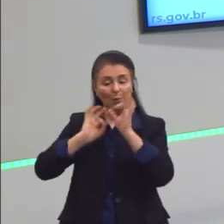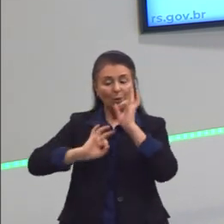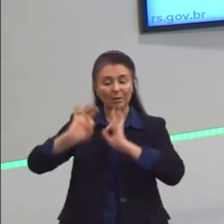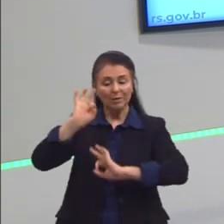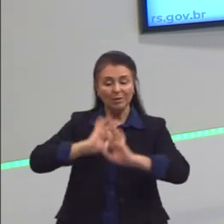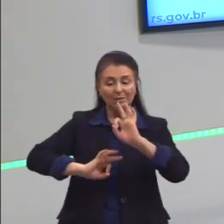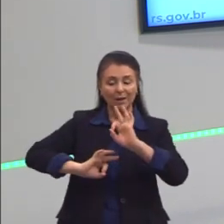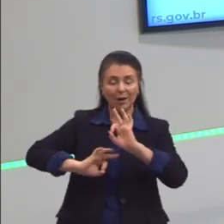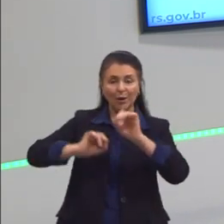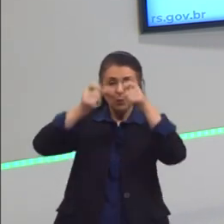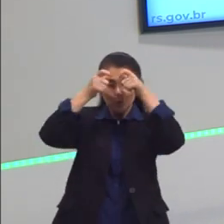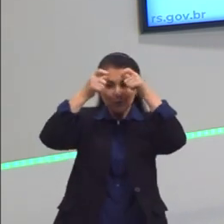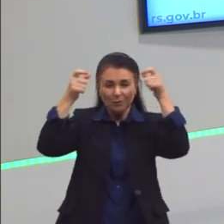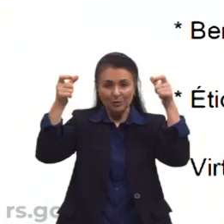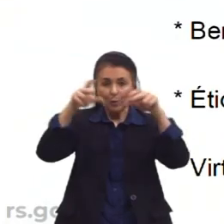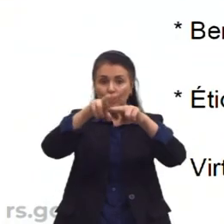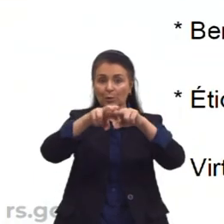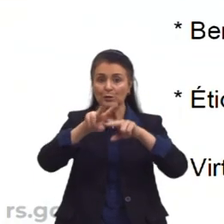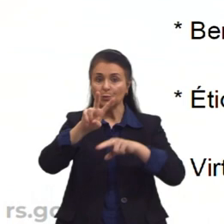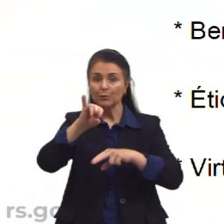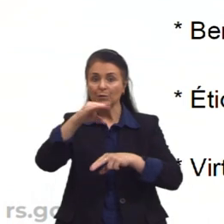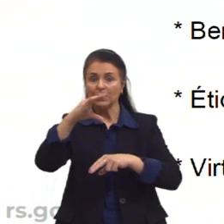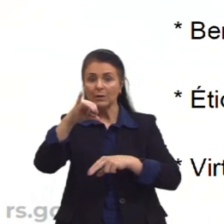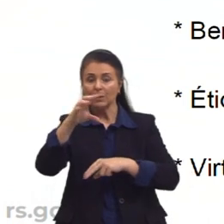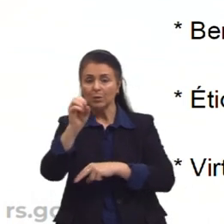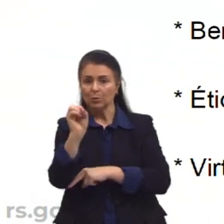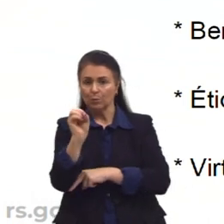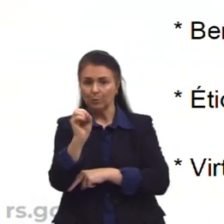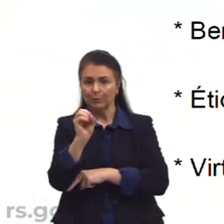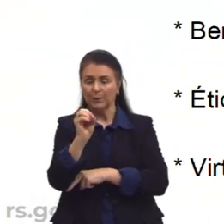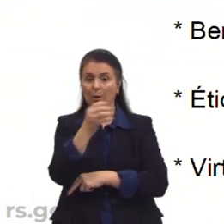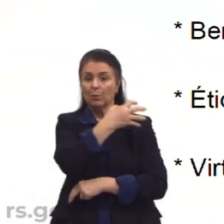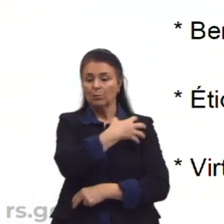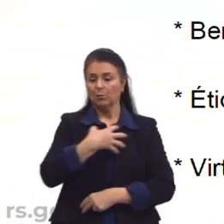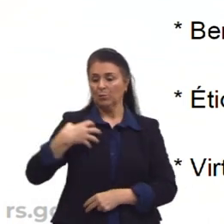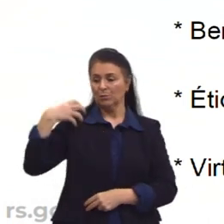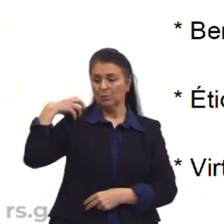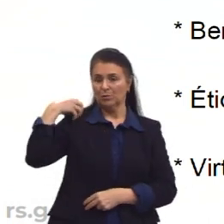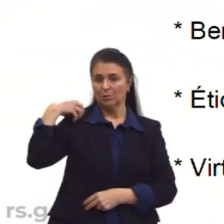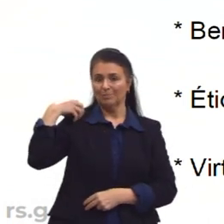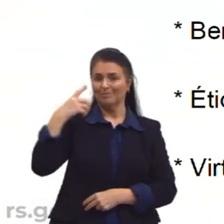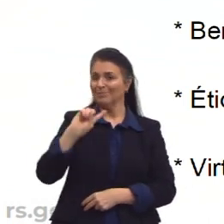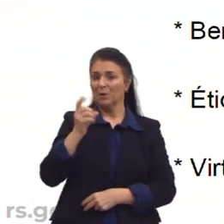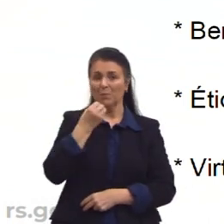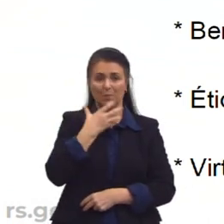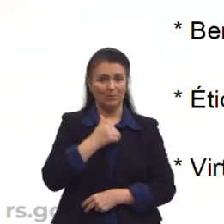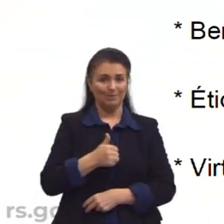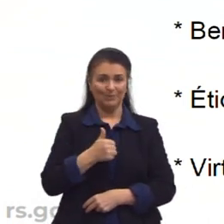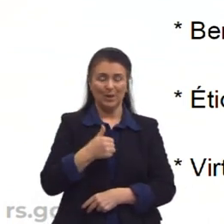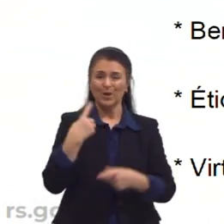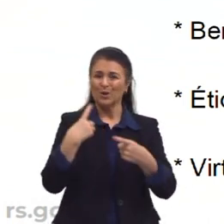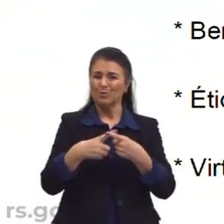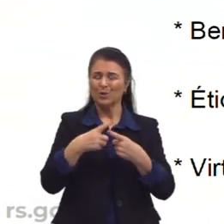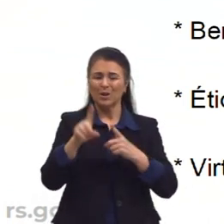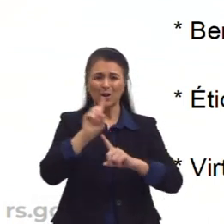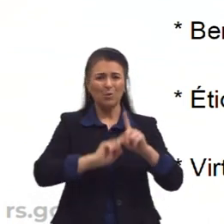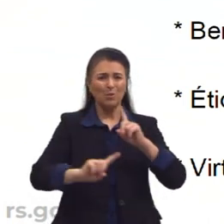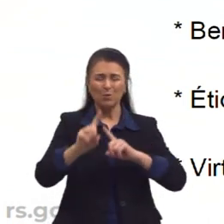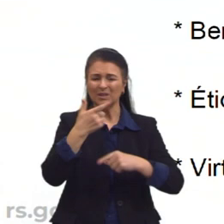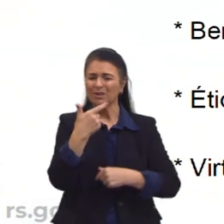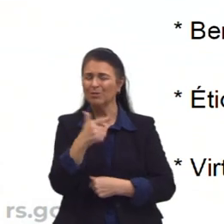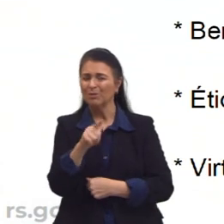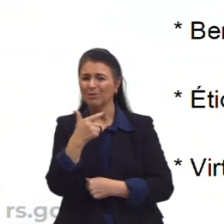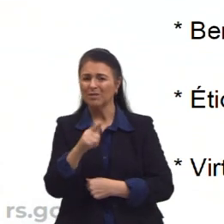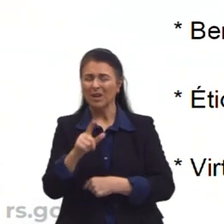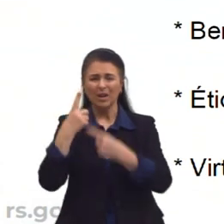Por isso que o vício, também, para o Aristóteles, não é interessante, porque o vício é algo sem lógica,